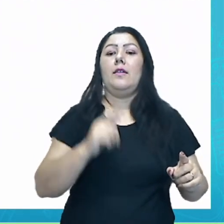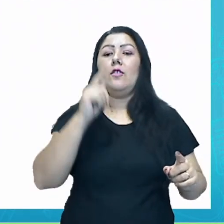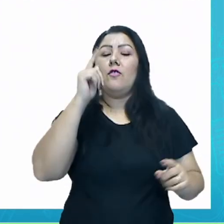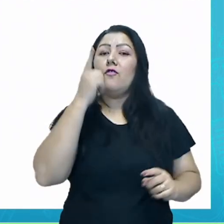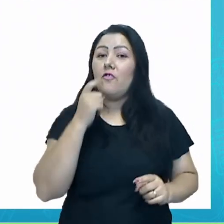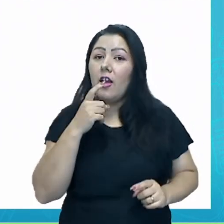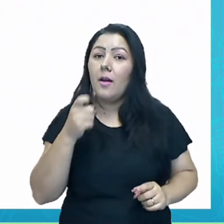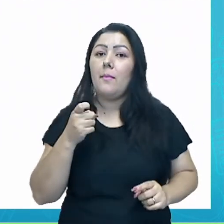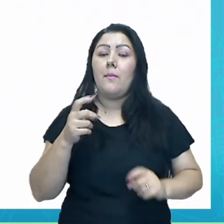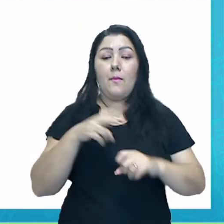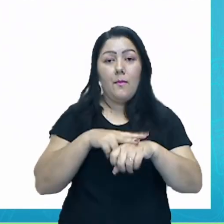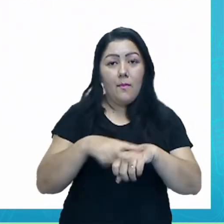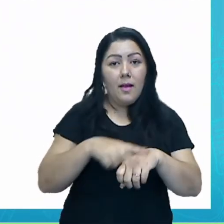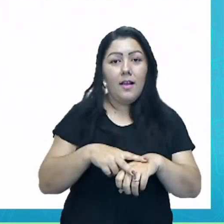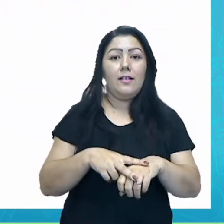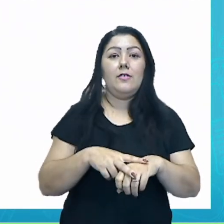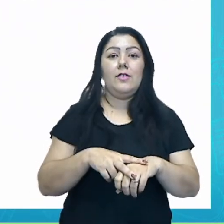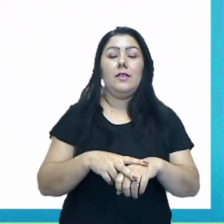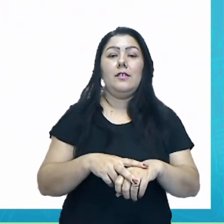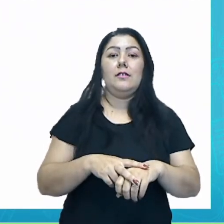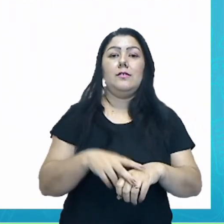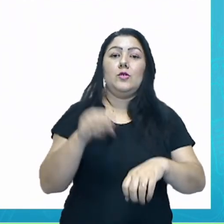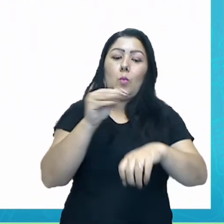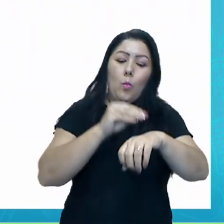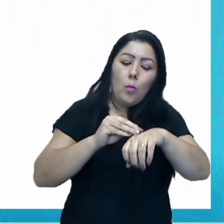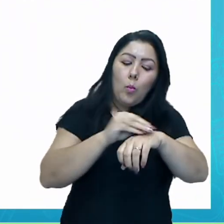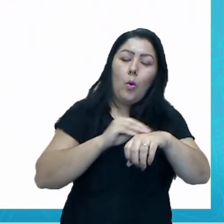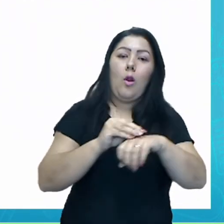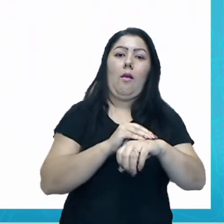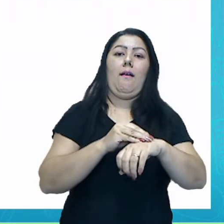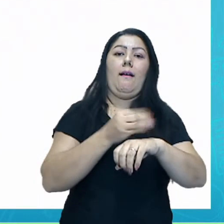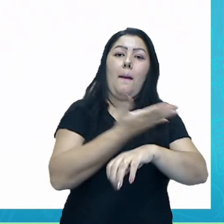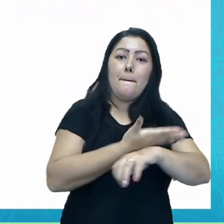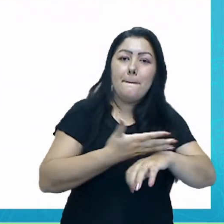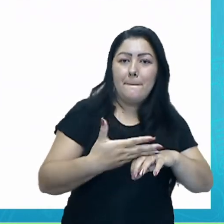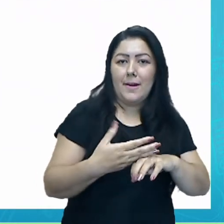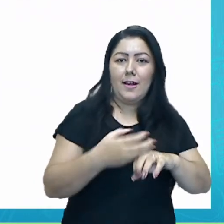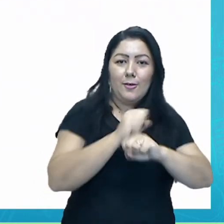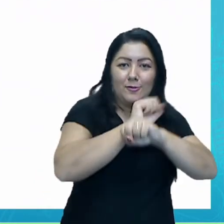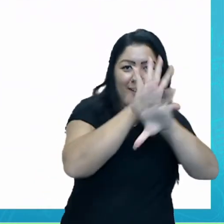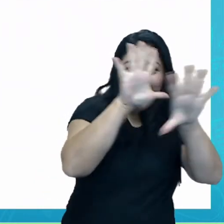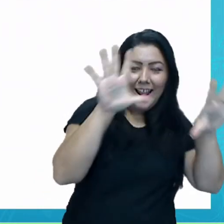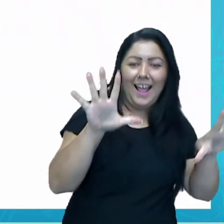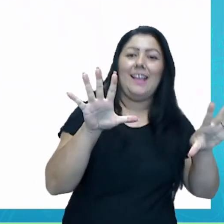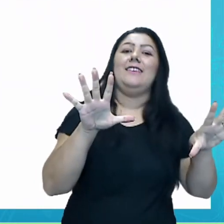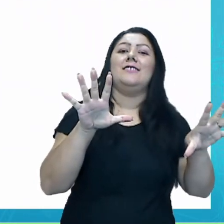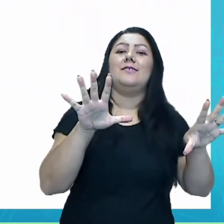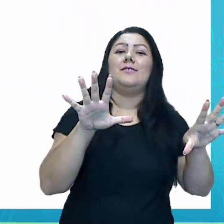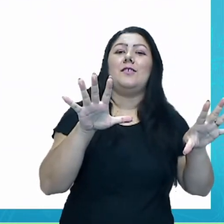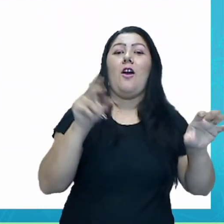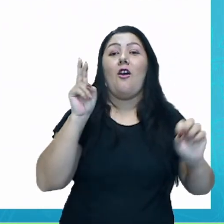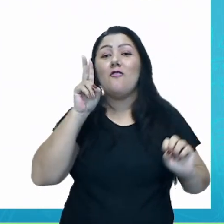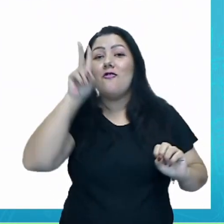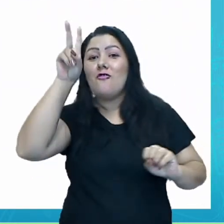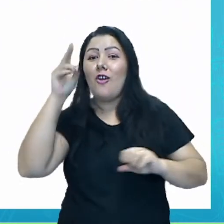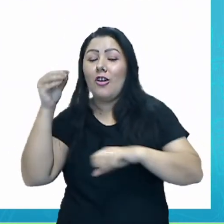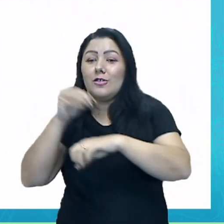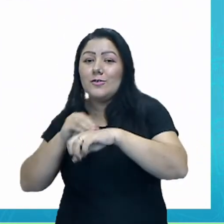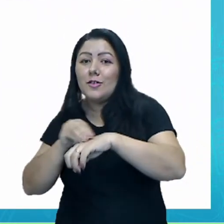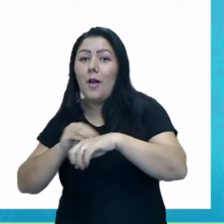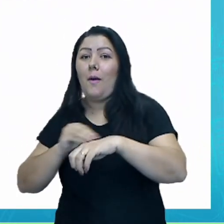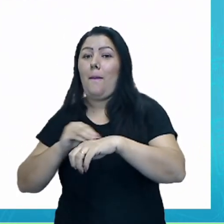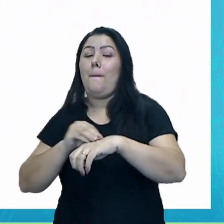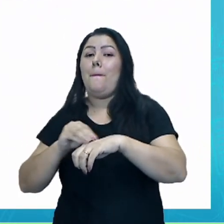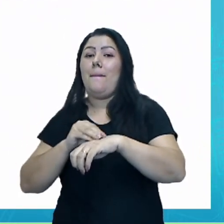e o verde. Quanto mais branco, mais esbranquiçado, mais claro vai ficar. Quanto mais acrescentado à cor